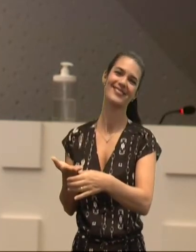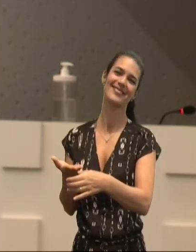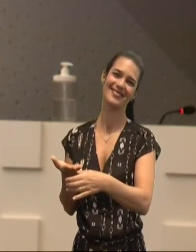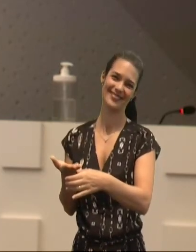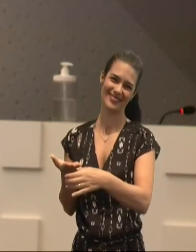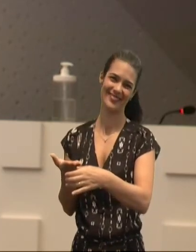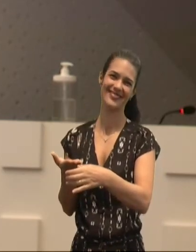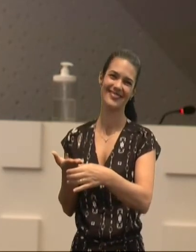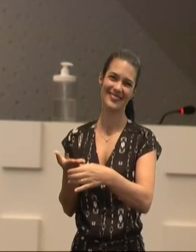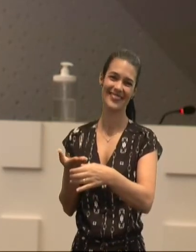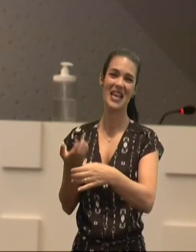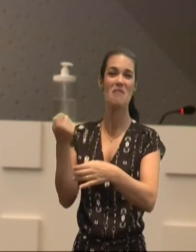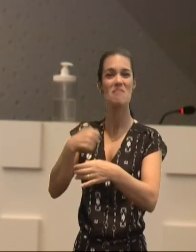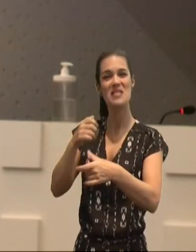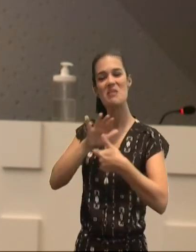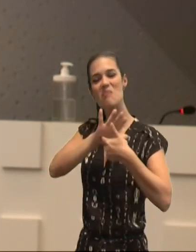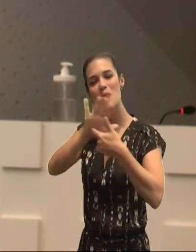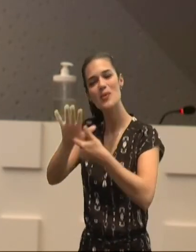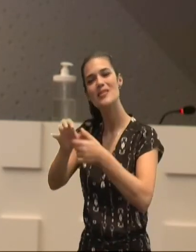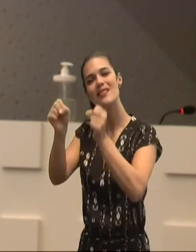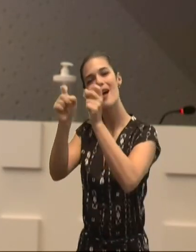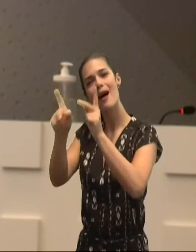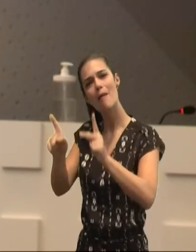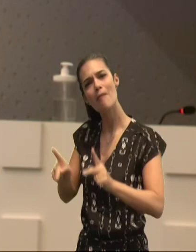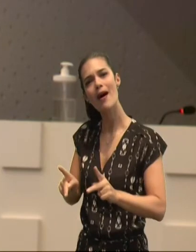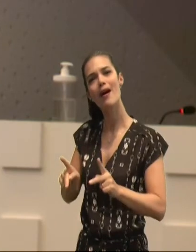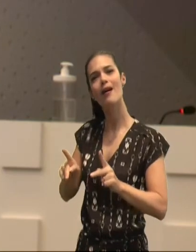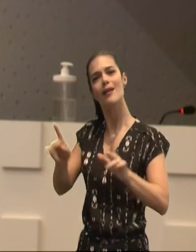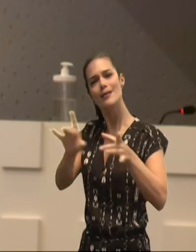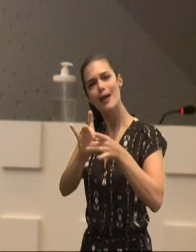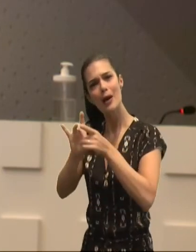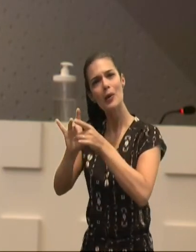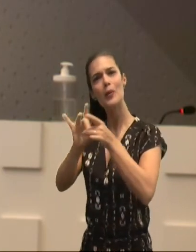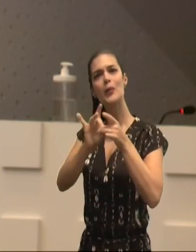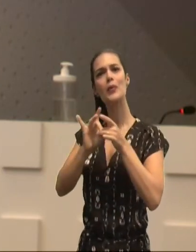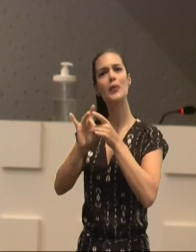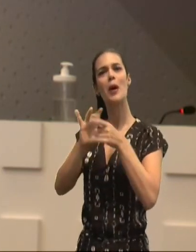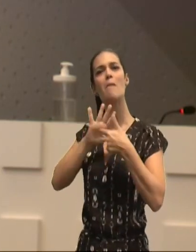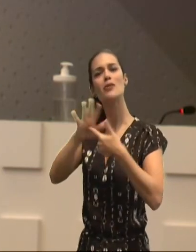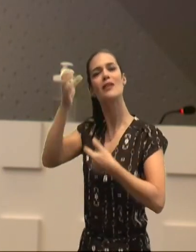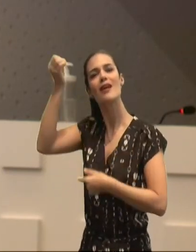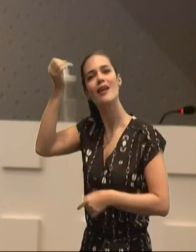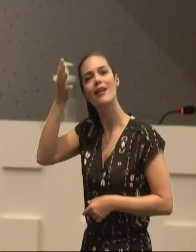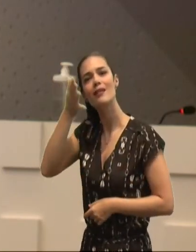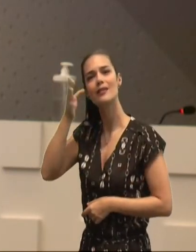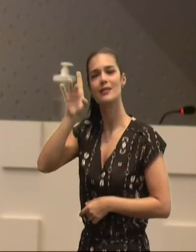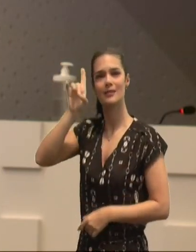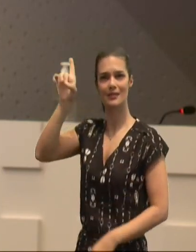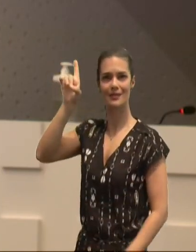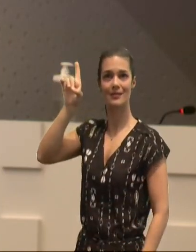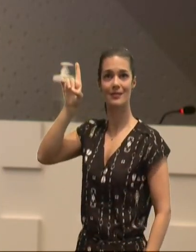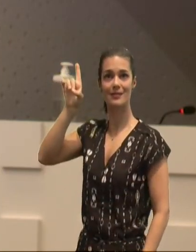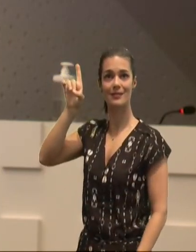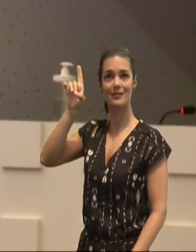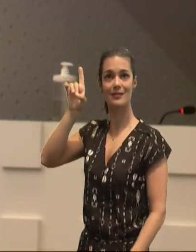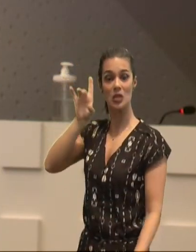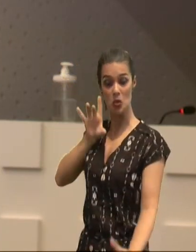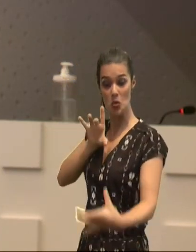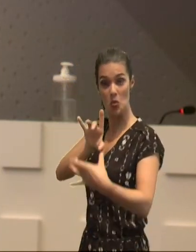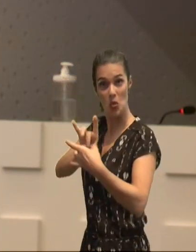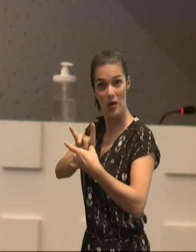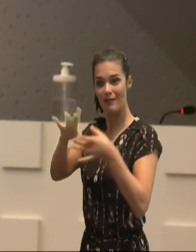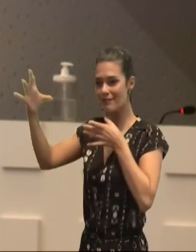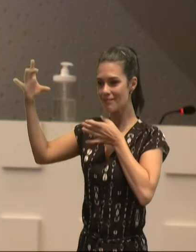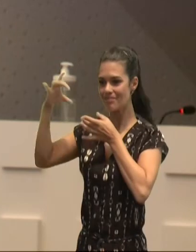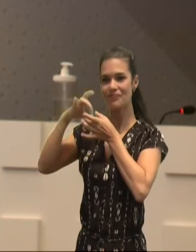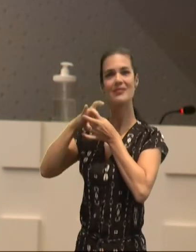difundir entre nós, a paz, a união, a graça de Jesus, que nos une, e que nos uniu nele,